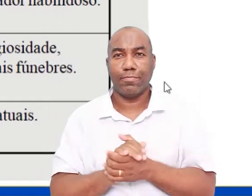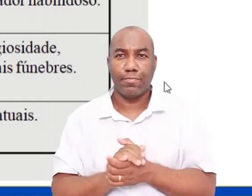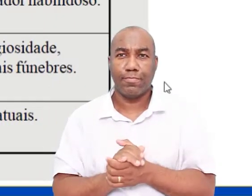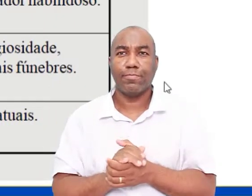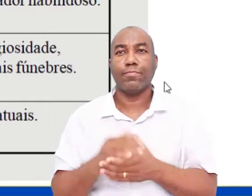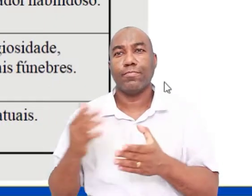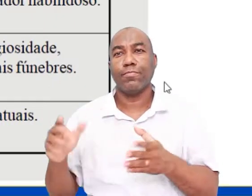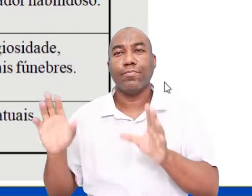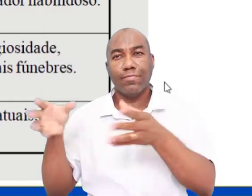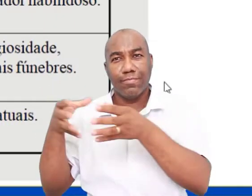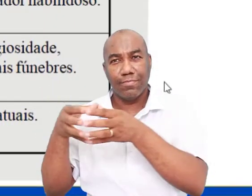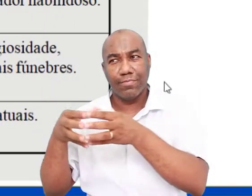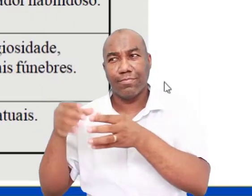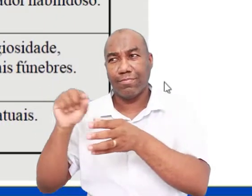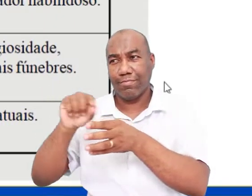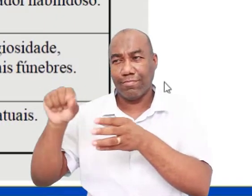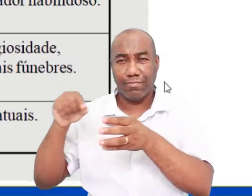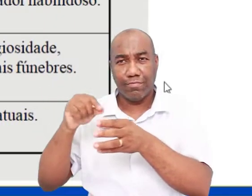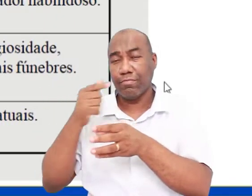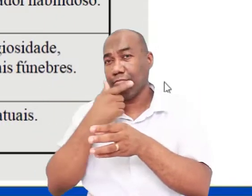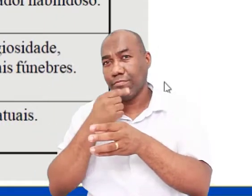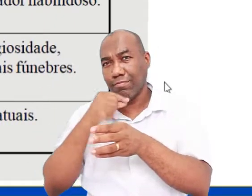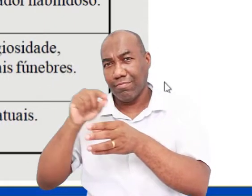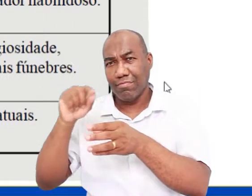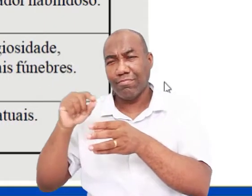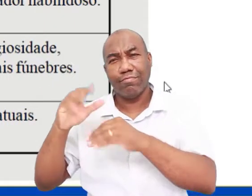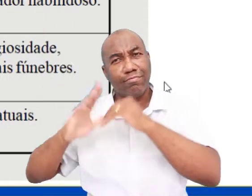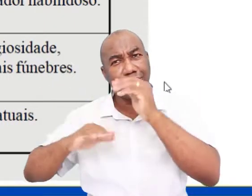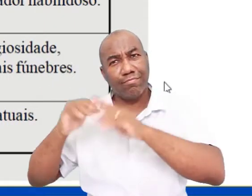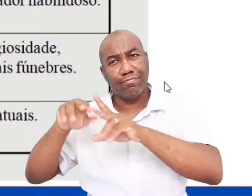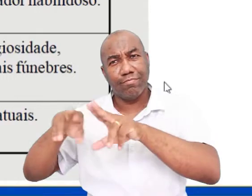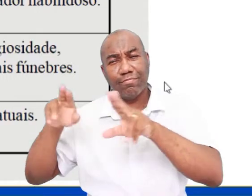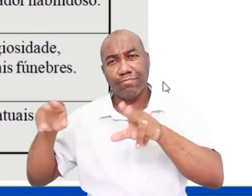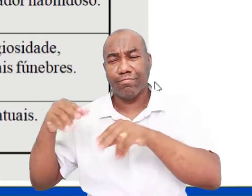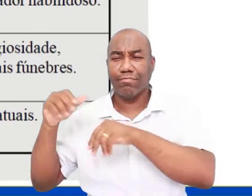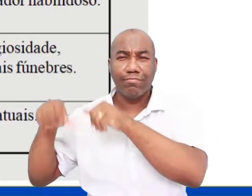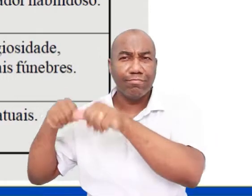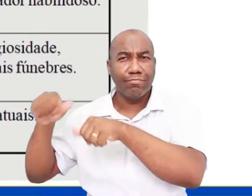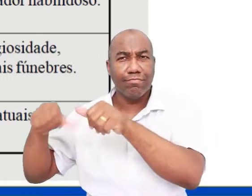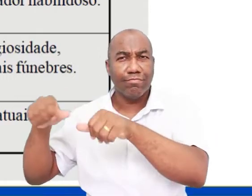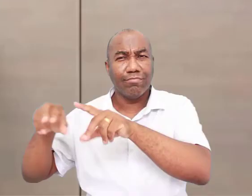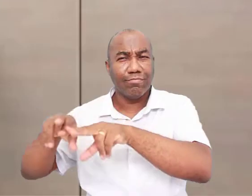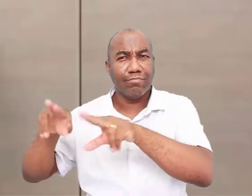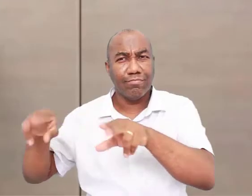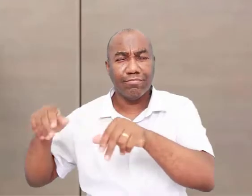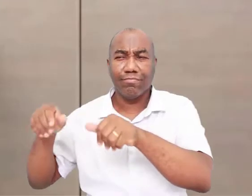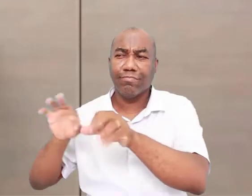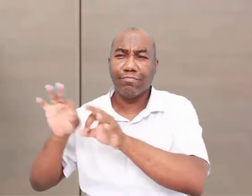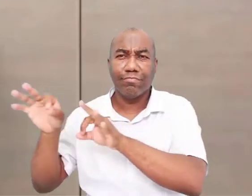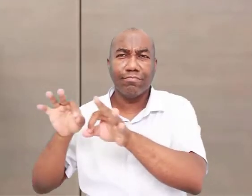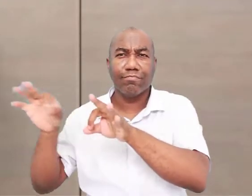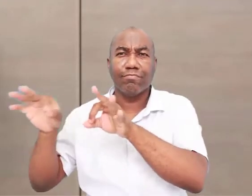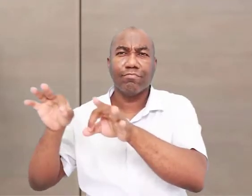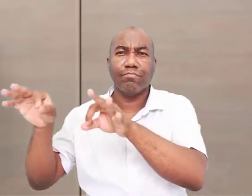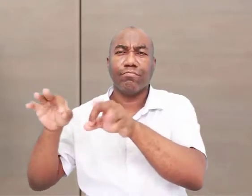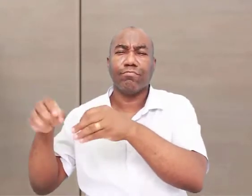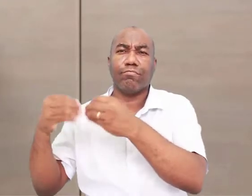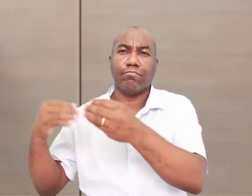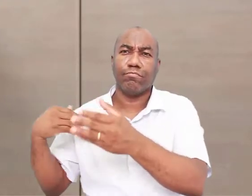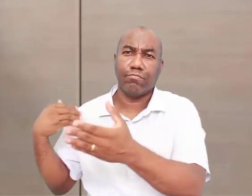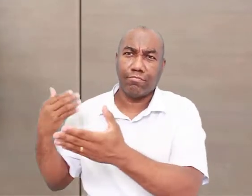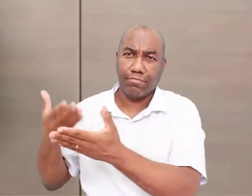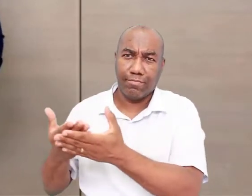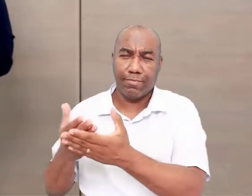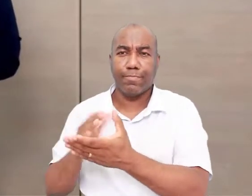O Australopithecus seria o gênero hominídeo mais antigo da nossa espécie, que vai dar origem a nós, né?